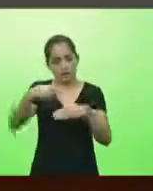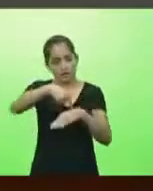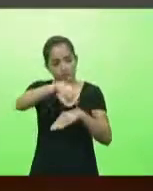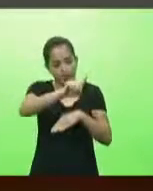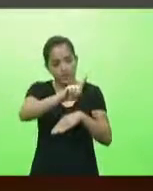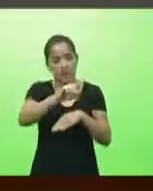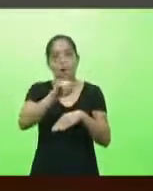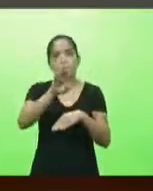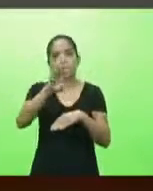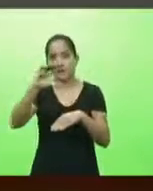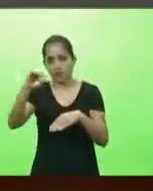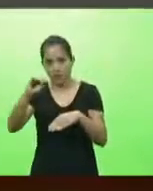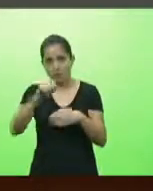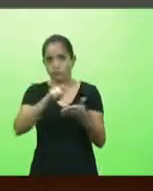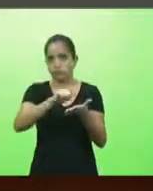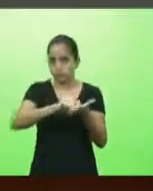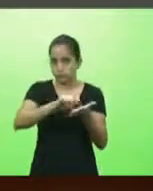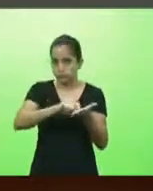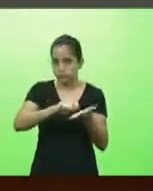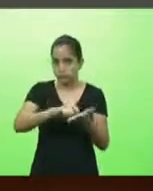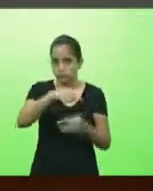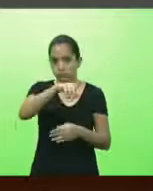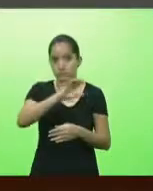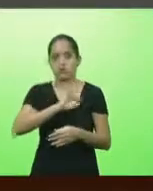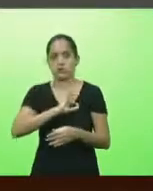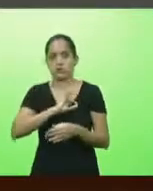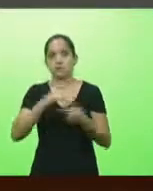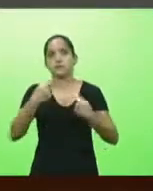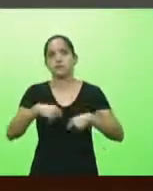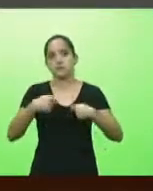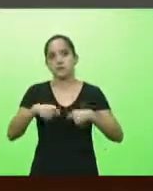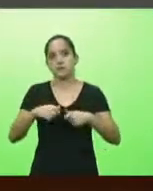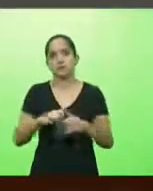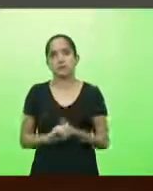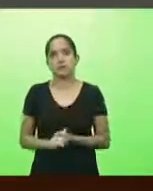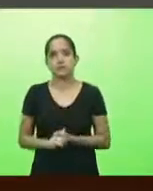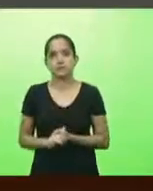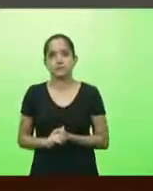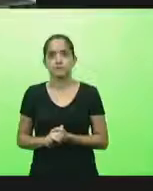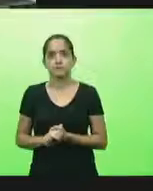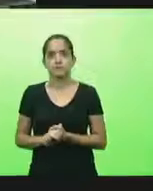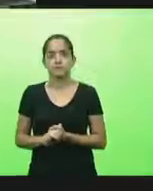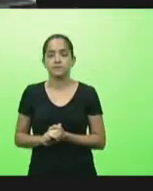por crime de intolerância religiosa é preciso botar a ordem nesse negócio aqui obrigado